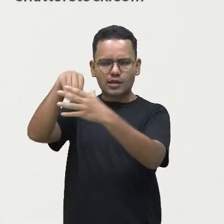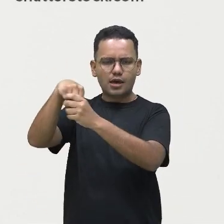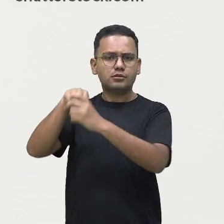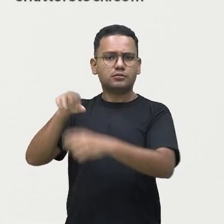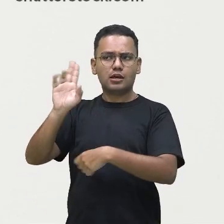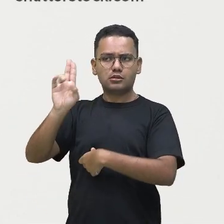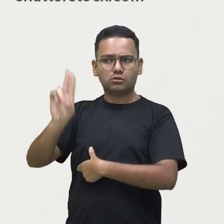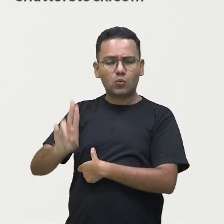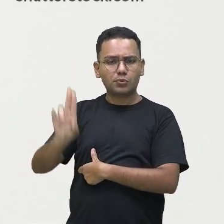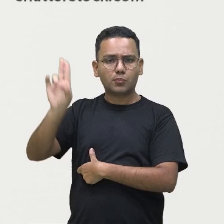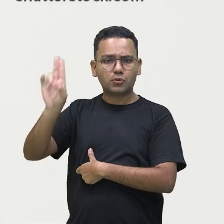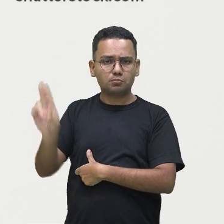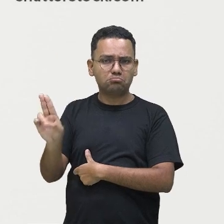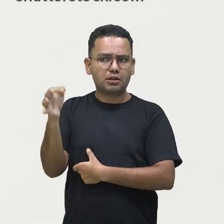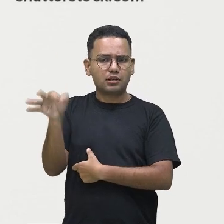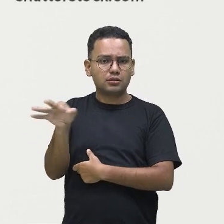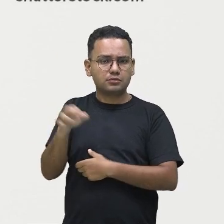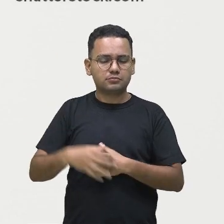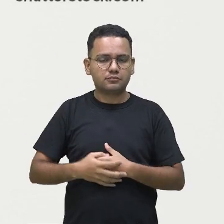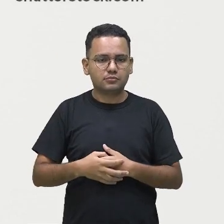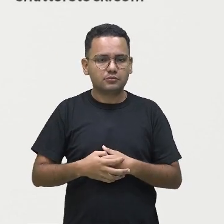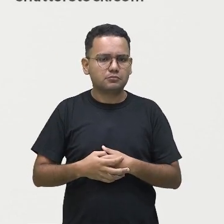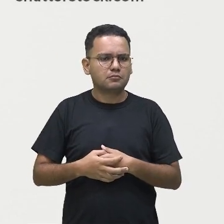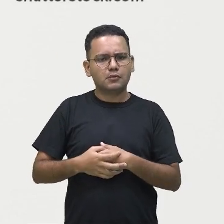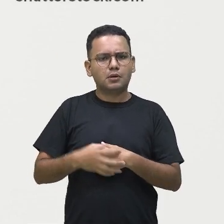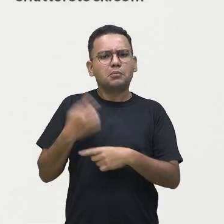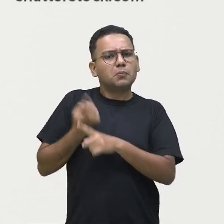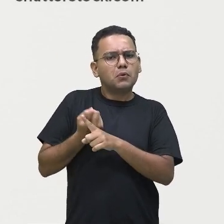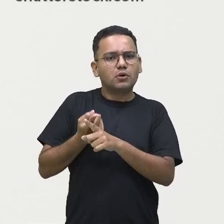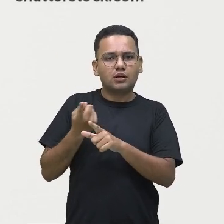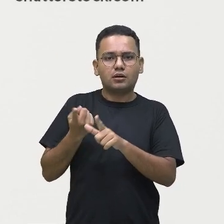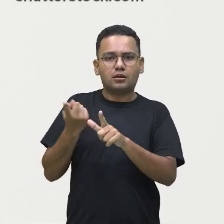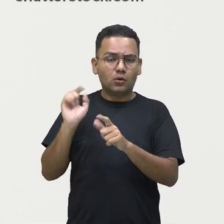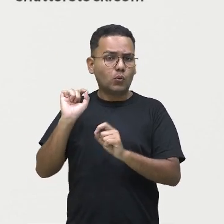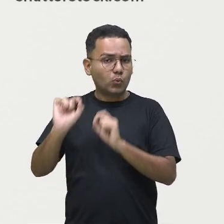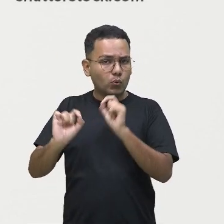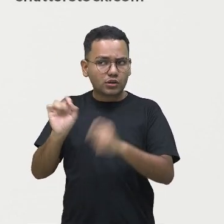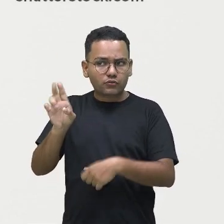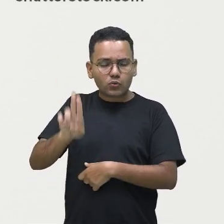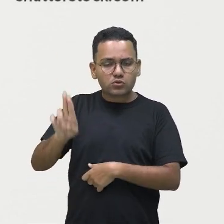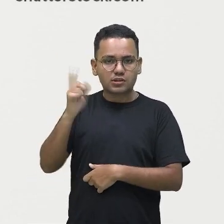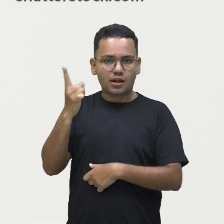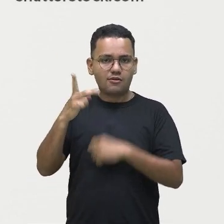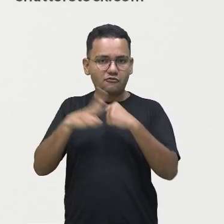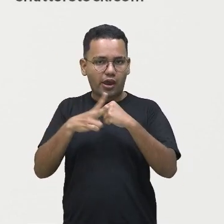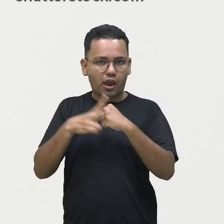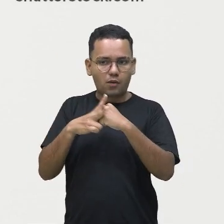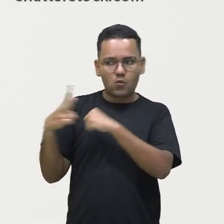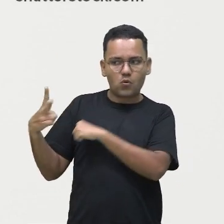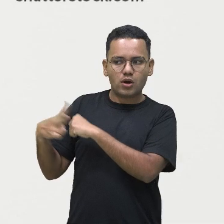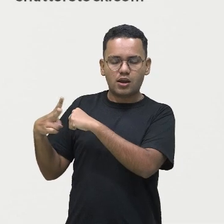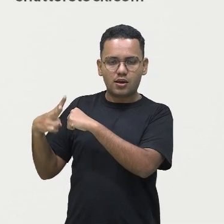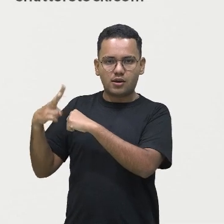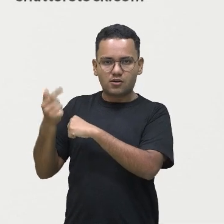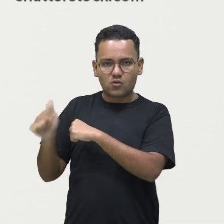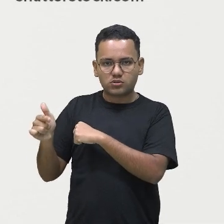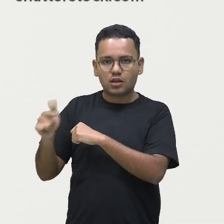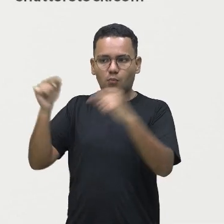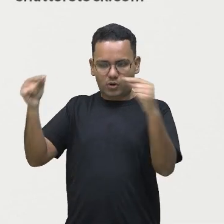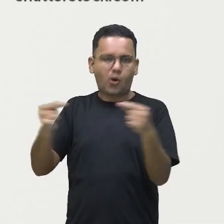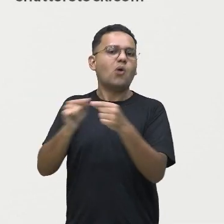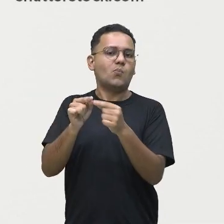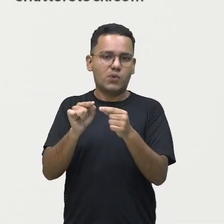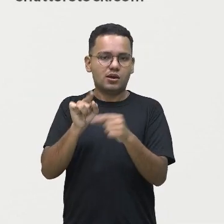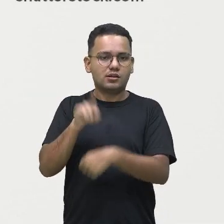representado, né? Por que que a infográfica foi utilizada? A linguagem verbal e não verbal, a imagem e